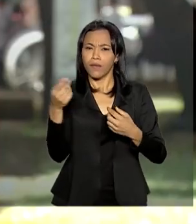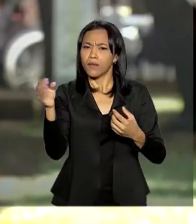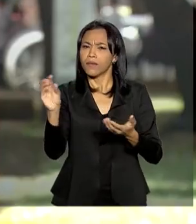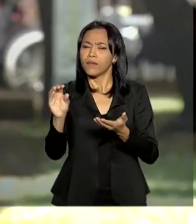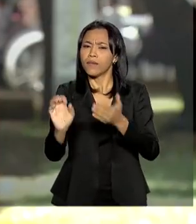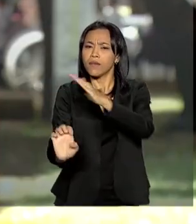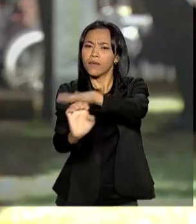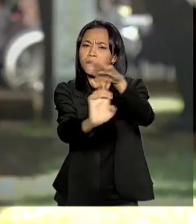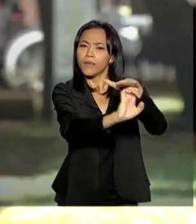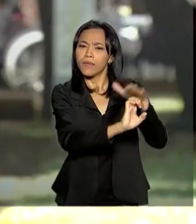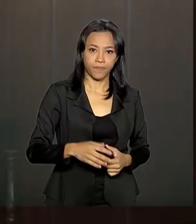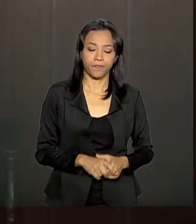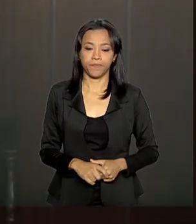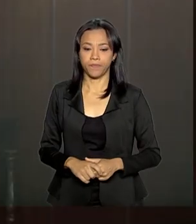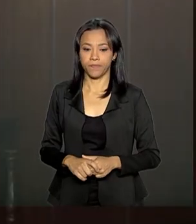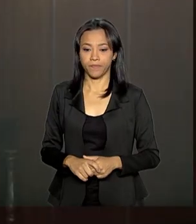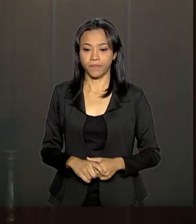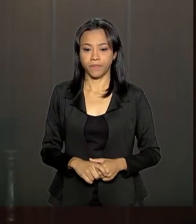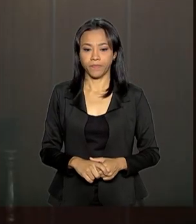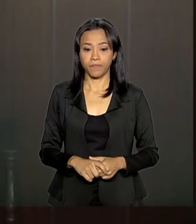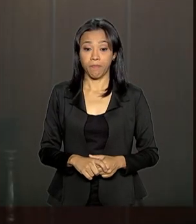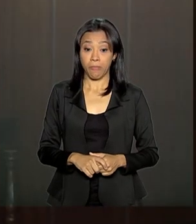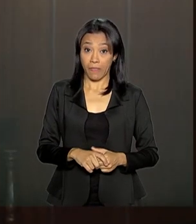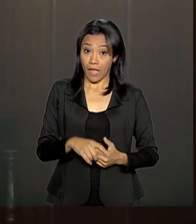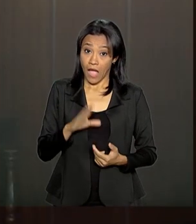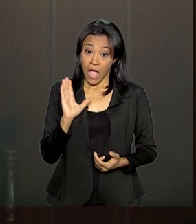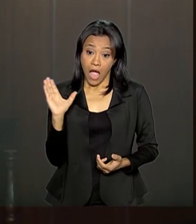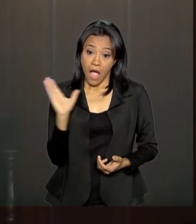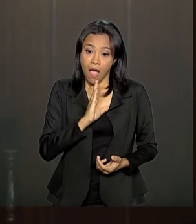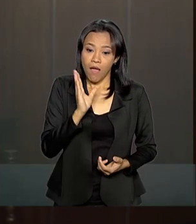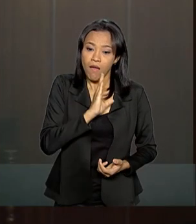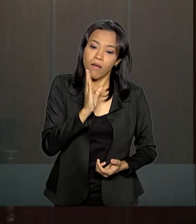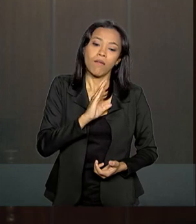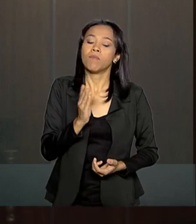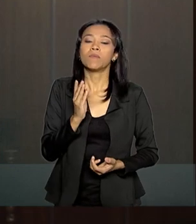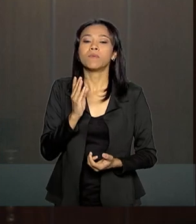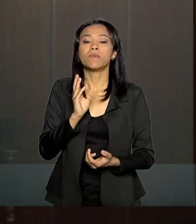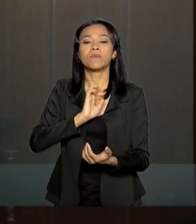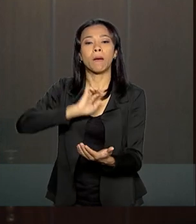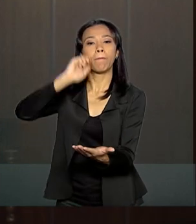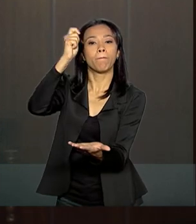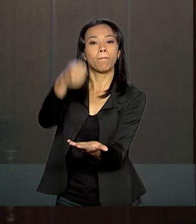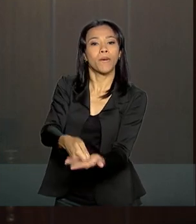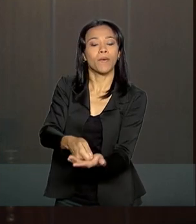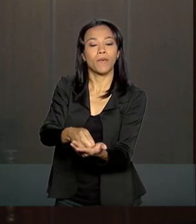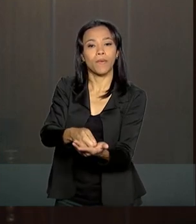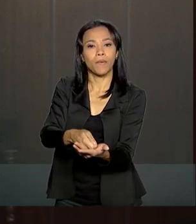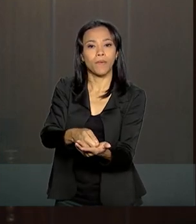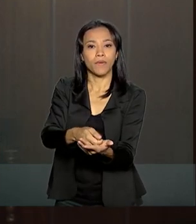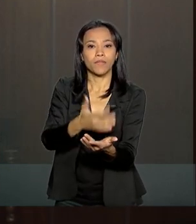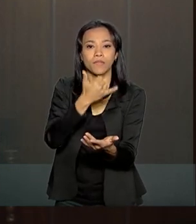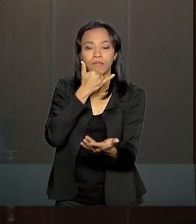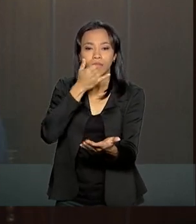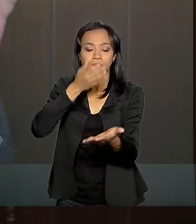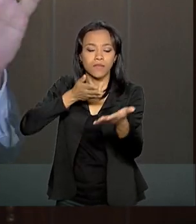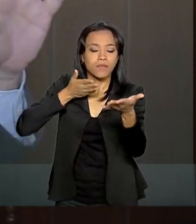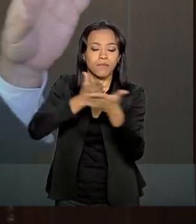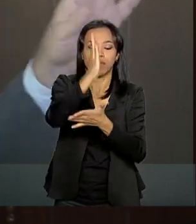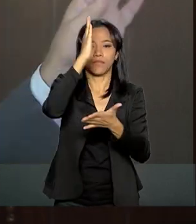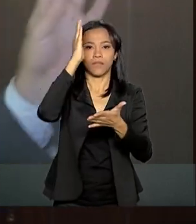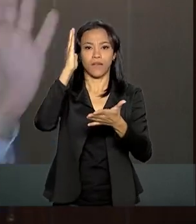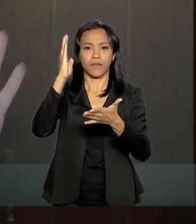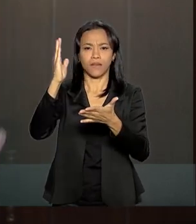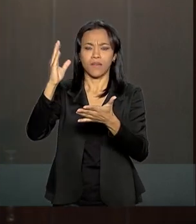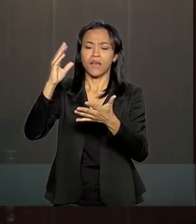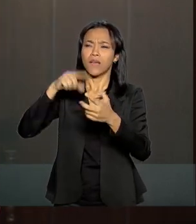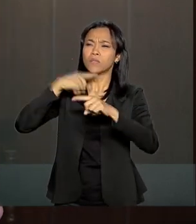a geração de empregos. Quanto mais rápido aprovarmos, mais rapidamente desaparecem as nuvens